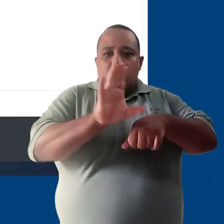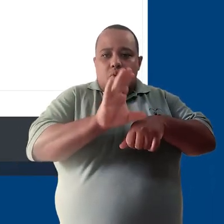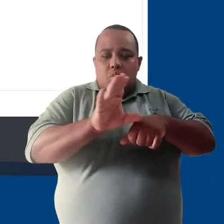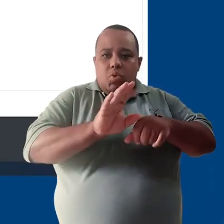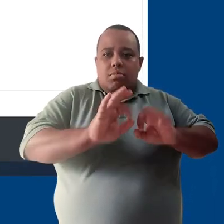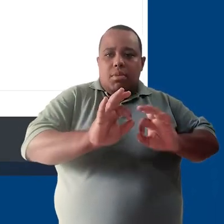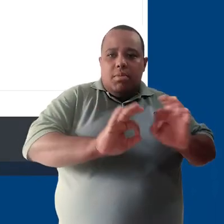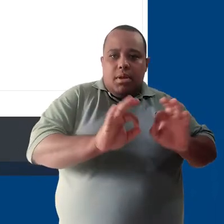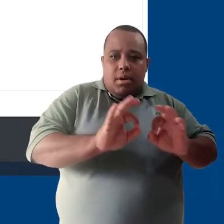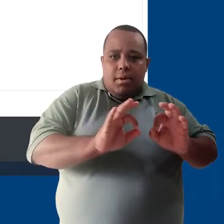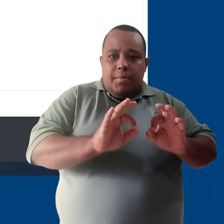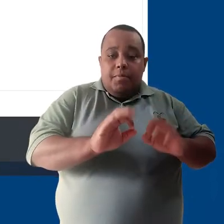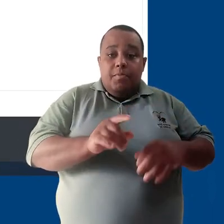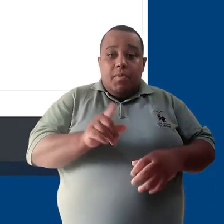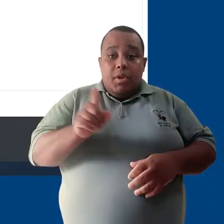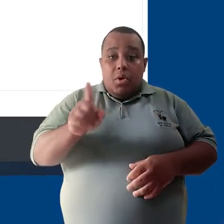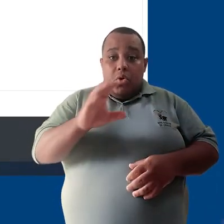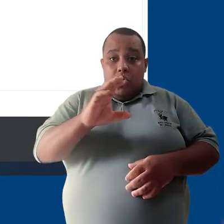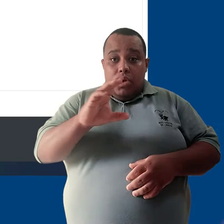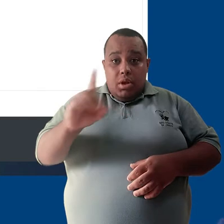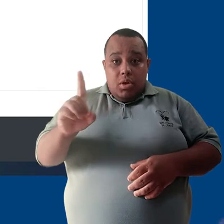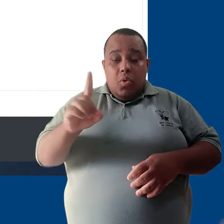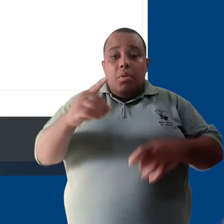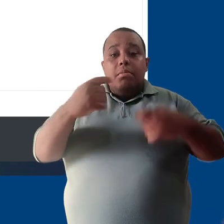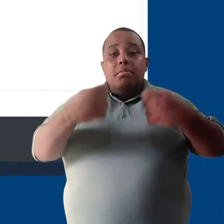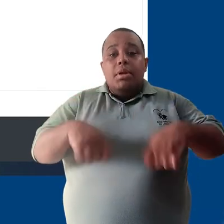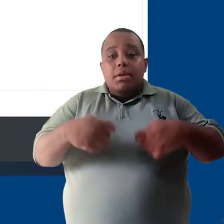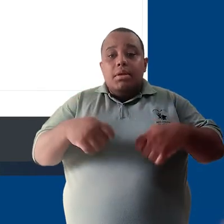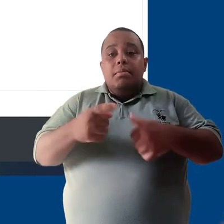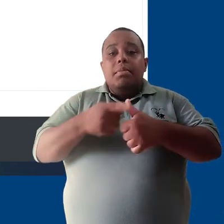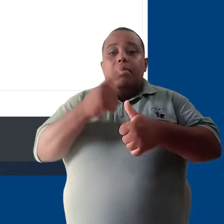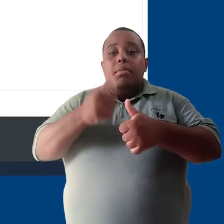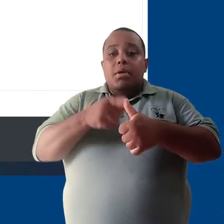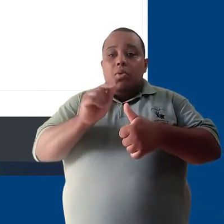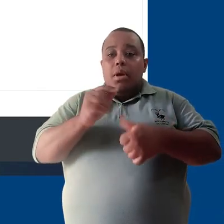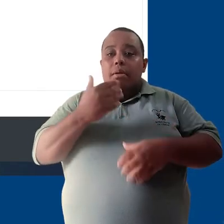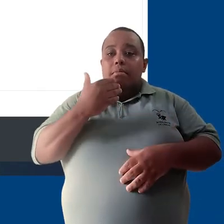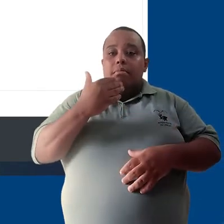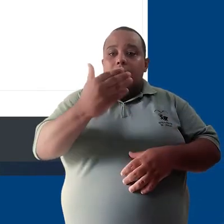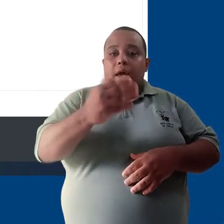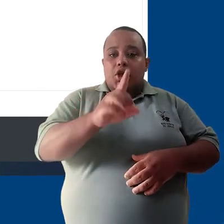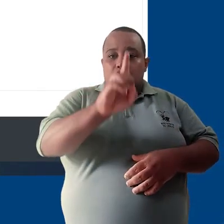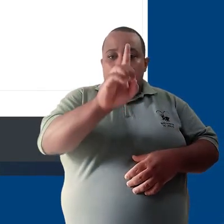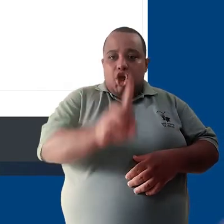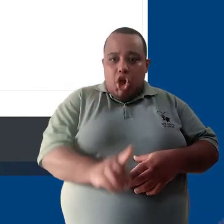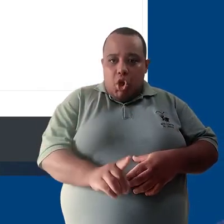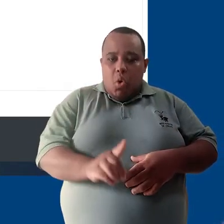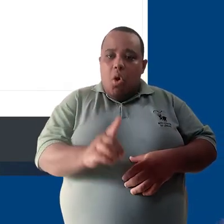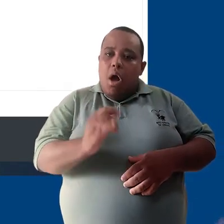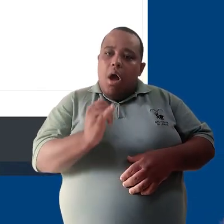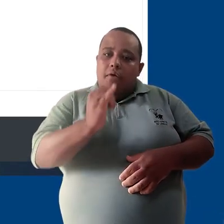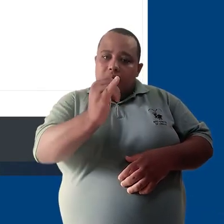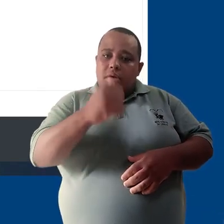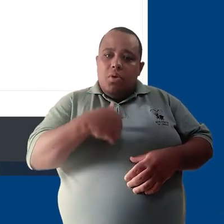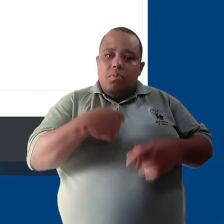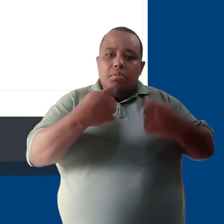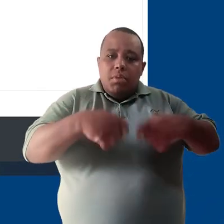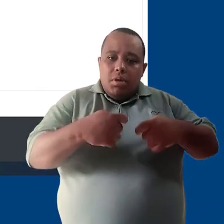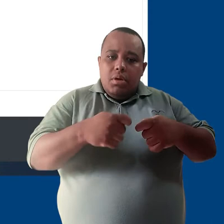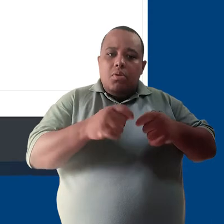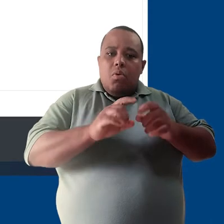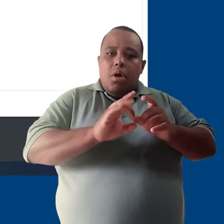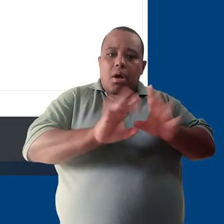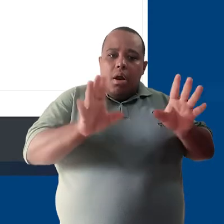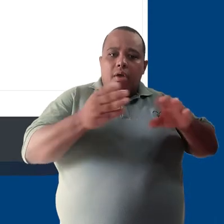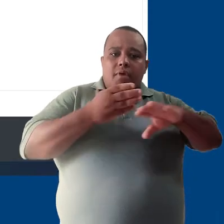coordenadores, um pedido deve ser enviado à diretoria solicitando acesso à categoria do curso e